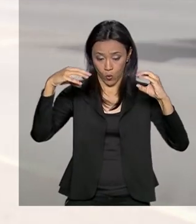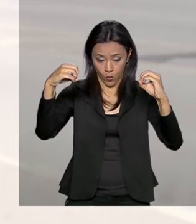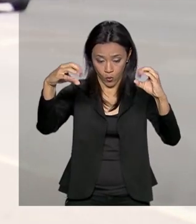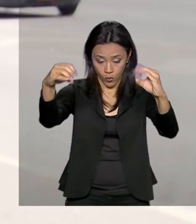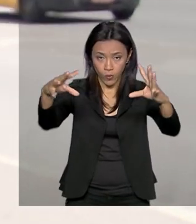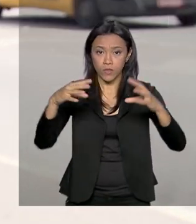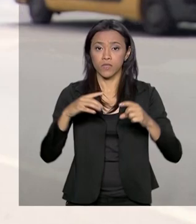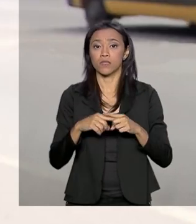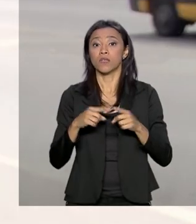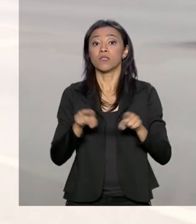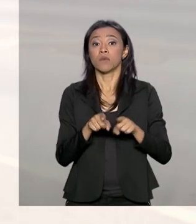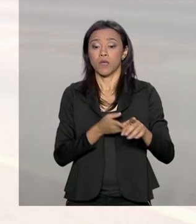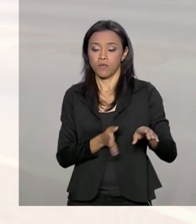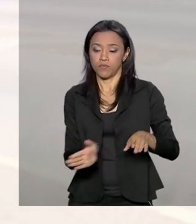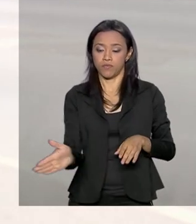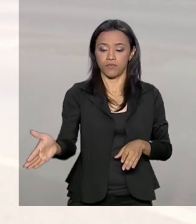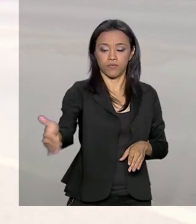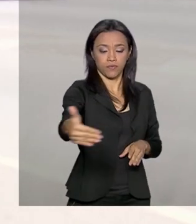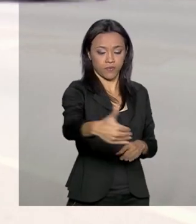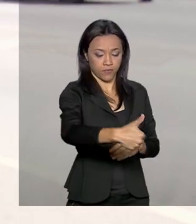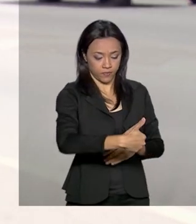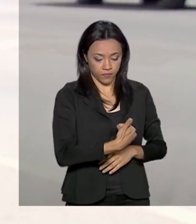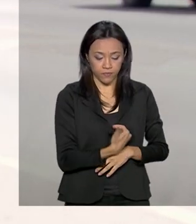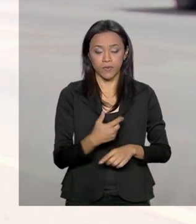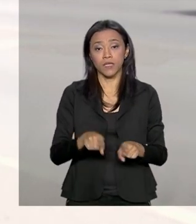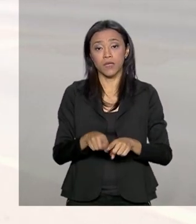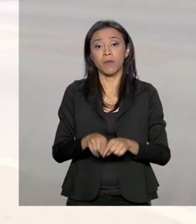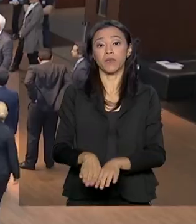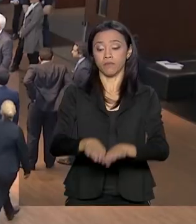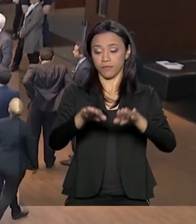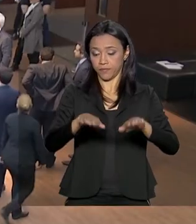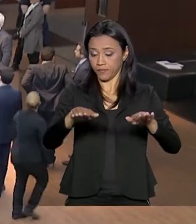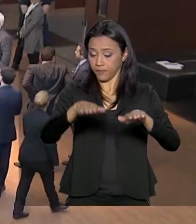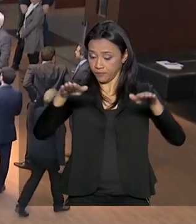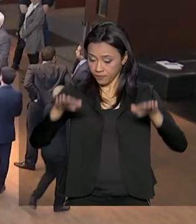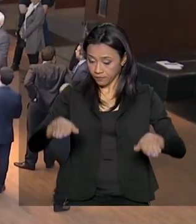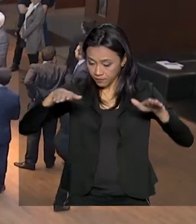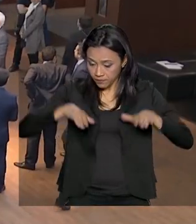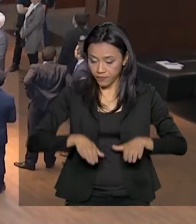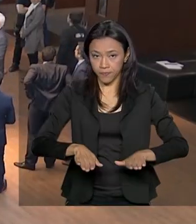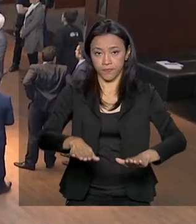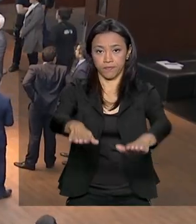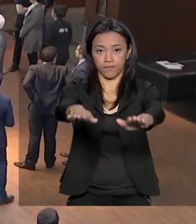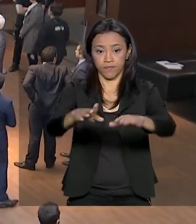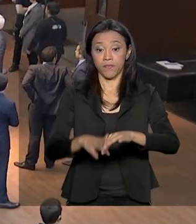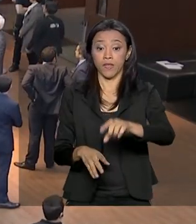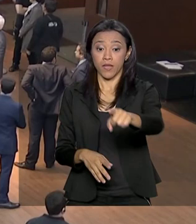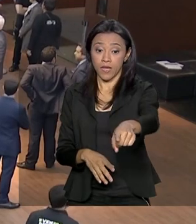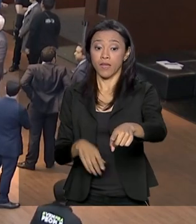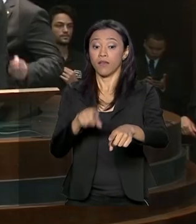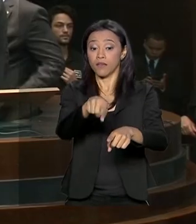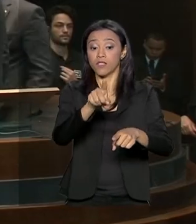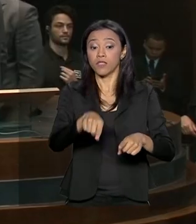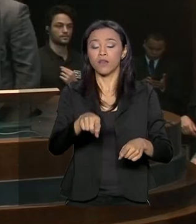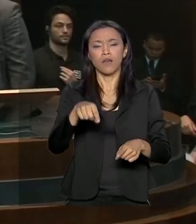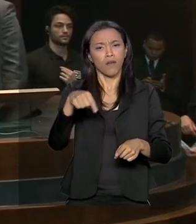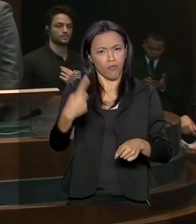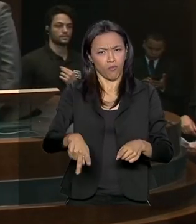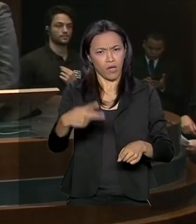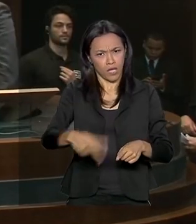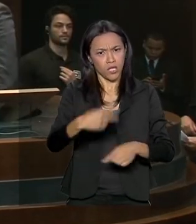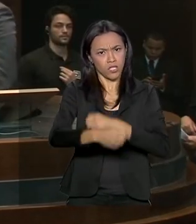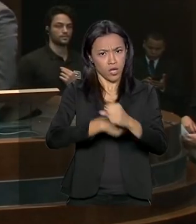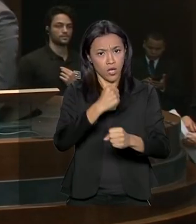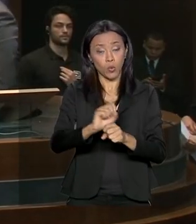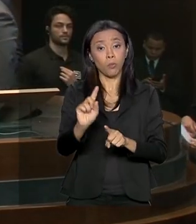alças de acesso e, principalmente, a duplicação da pista. Esse foi o 27º leilão promovido pelo governo este ano, o